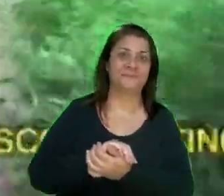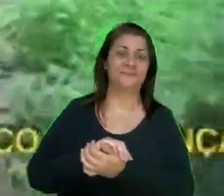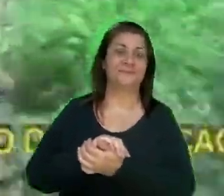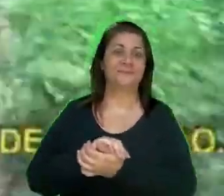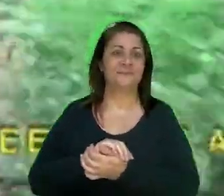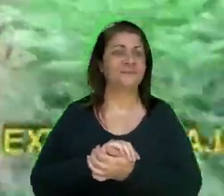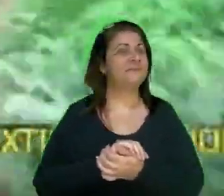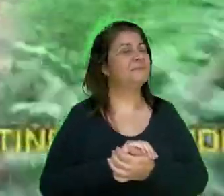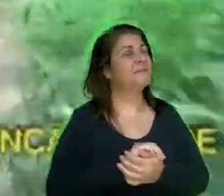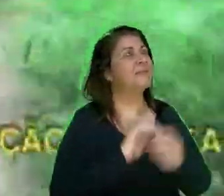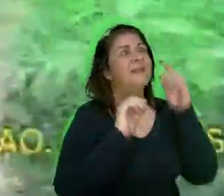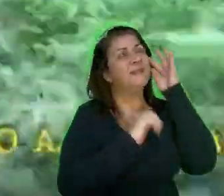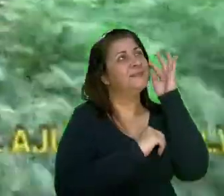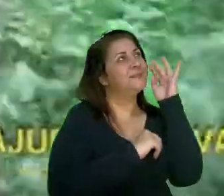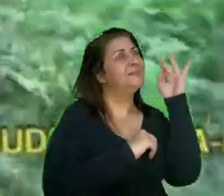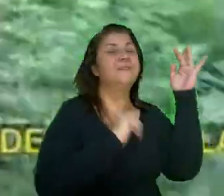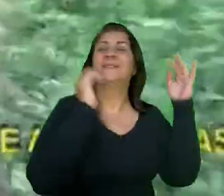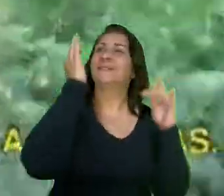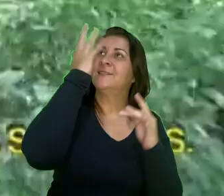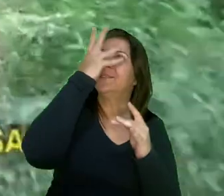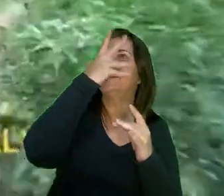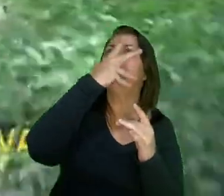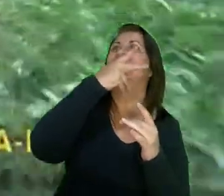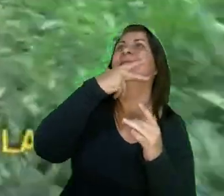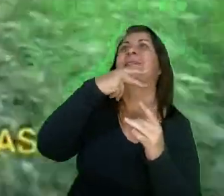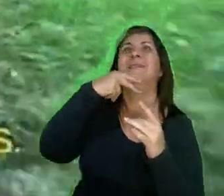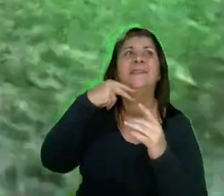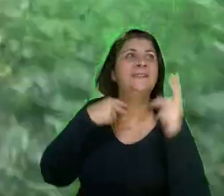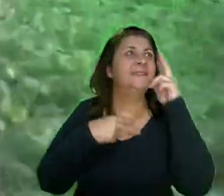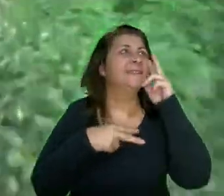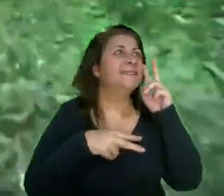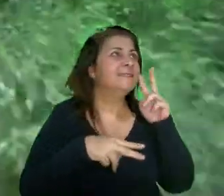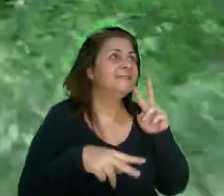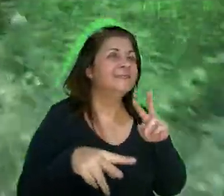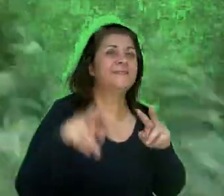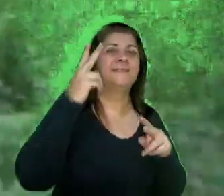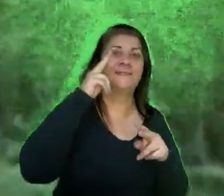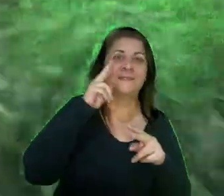Um sonho lindo em que vi